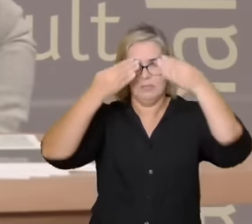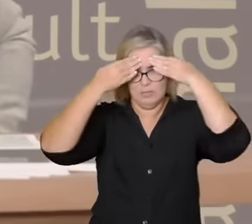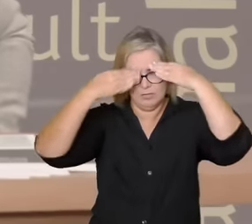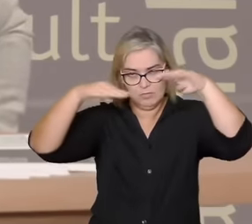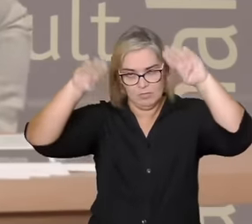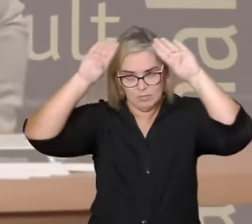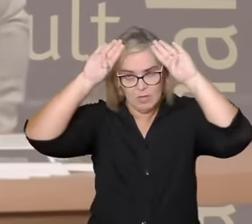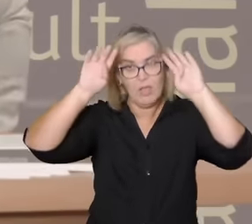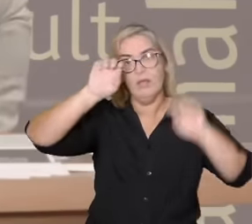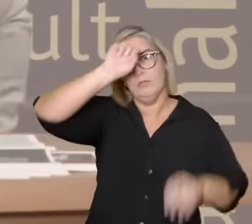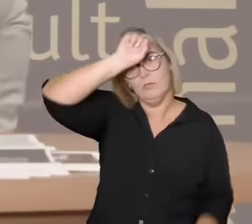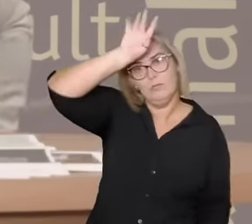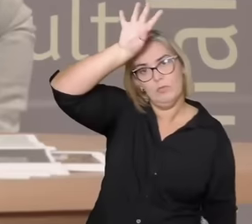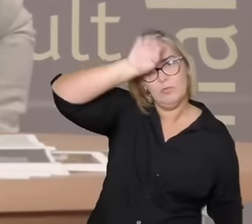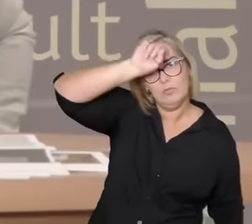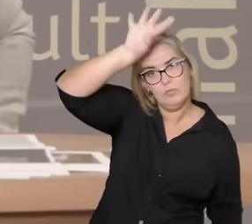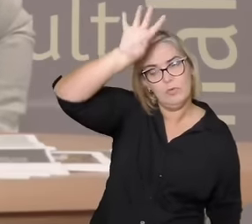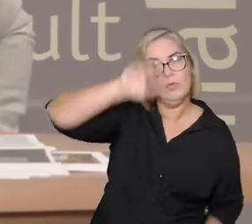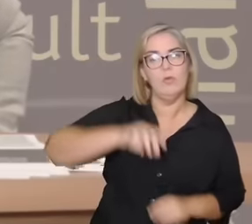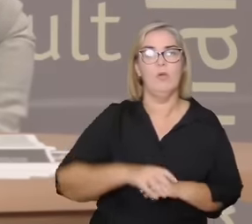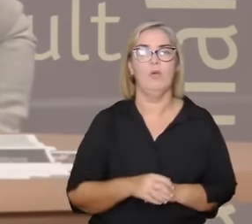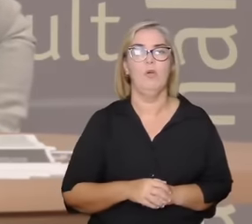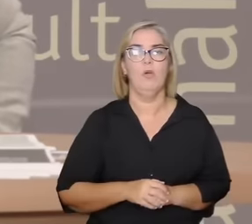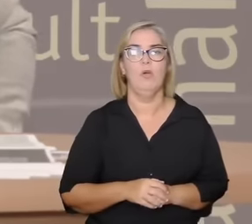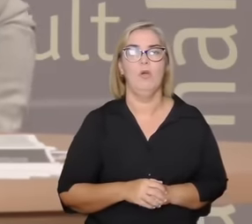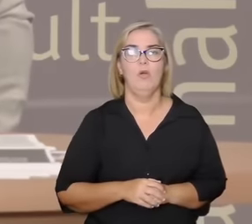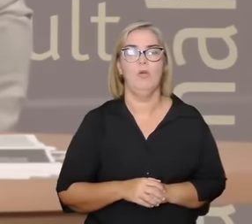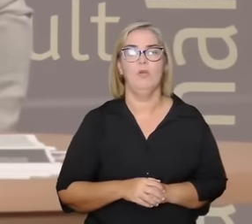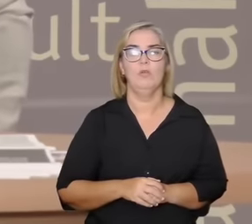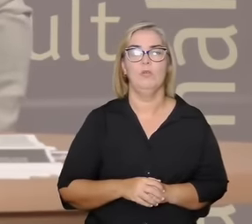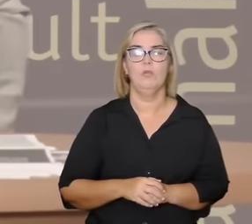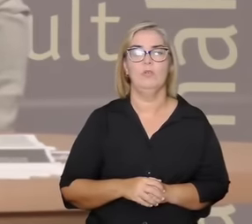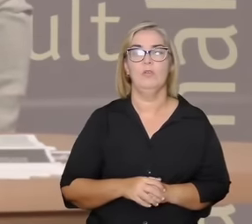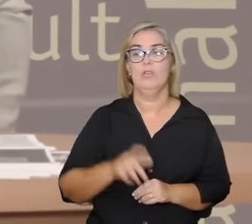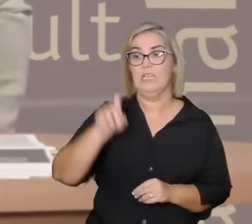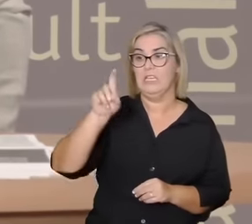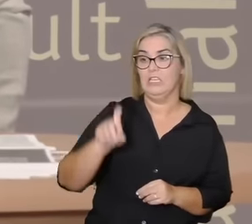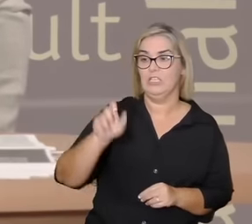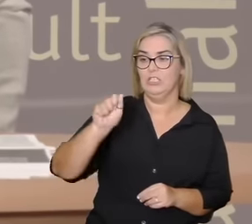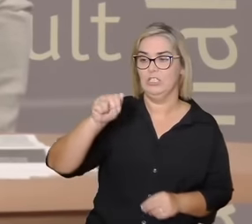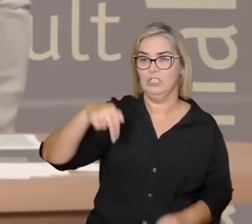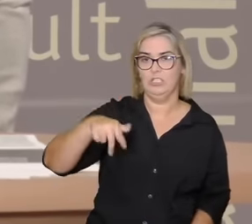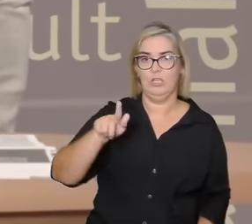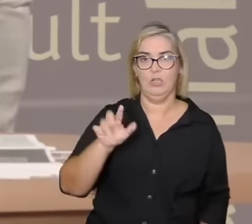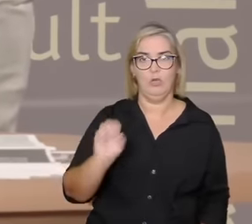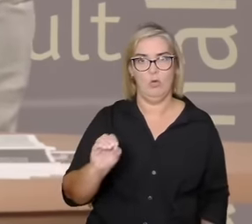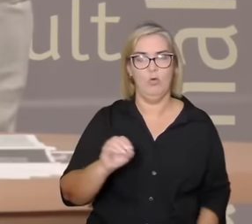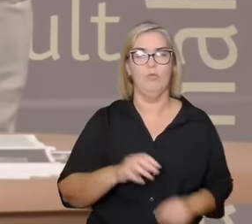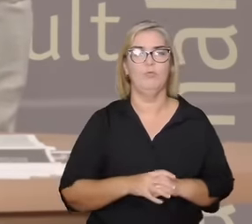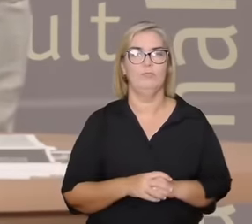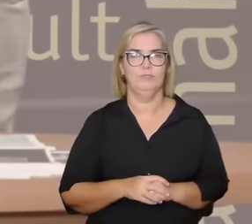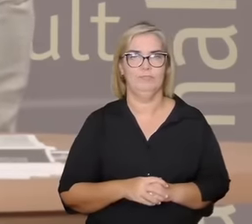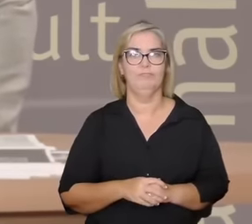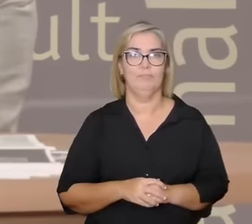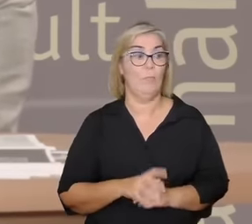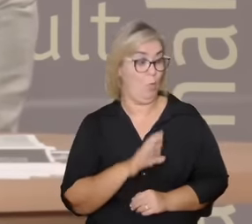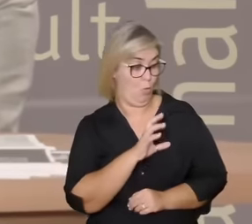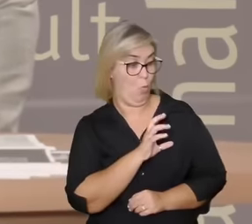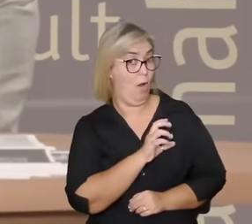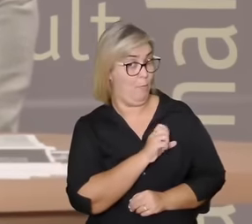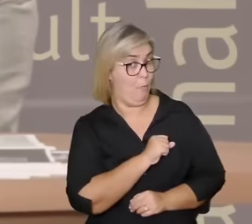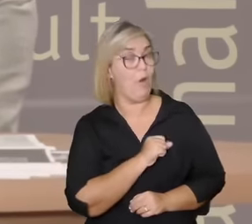tem uma narrativa sobre Oxum e Xangô que ajuda a pensar sobre isso é o amor tem uma função